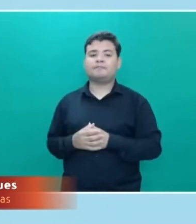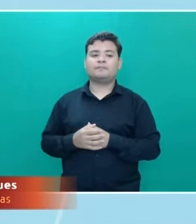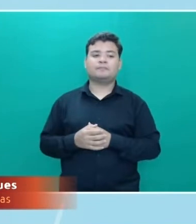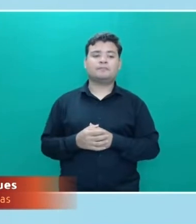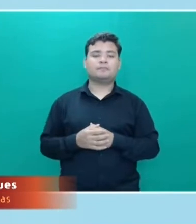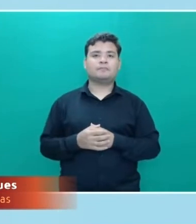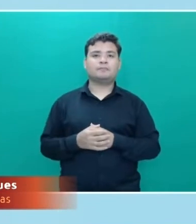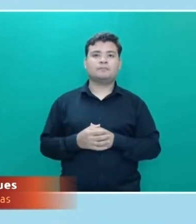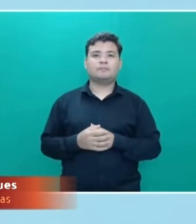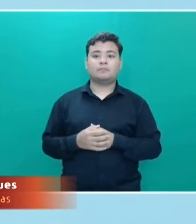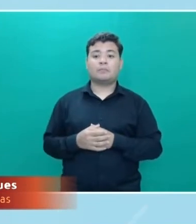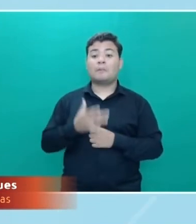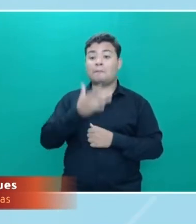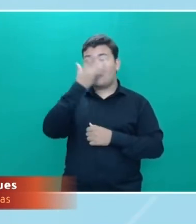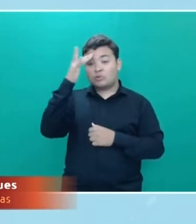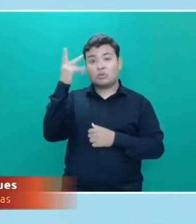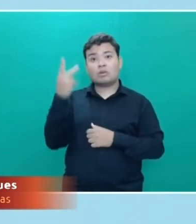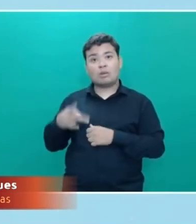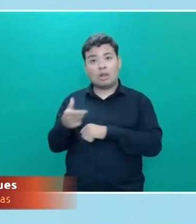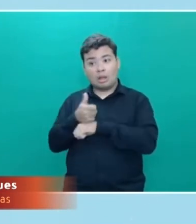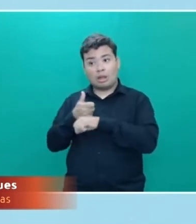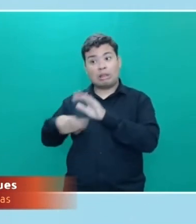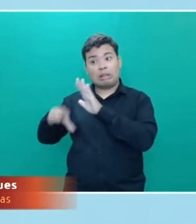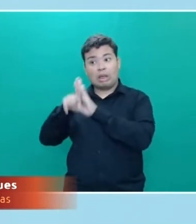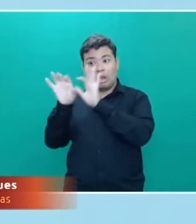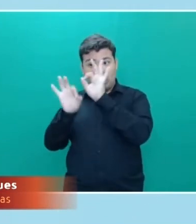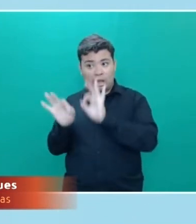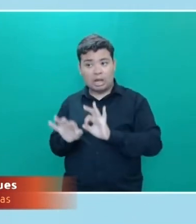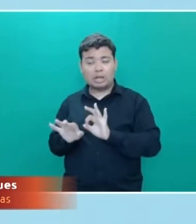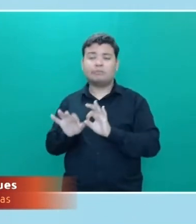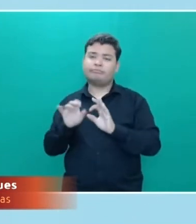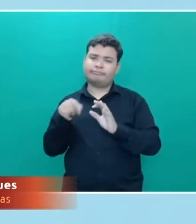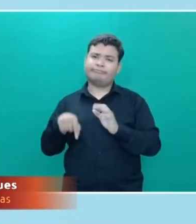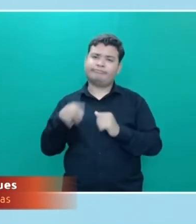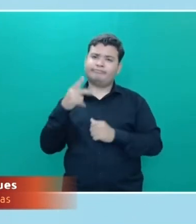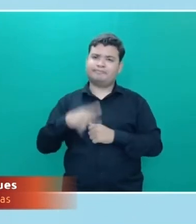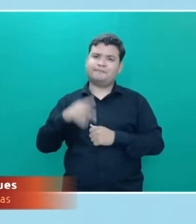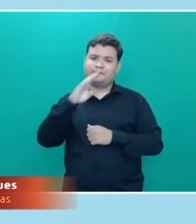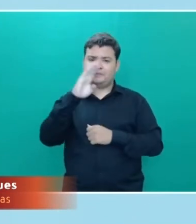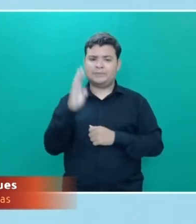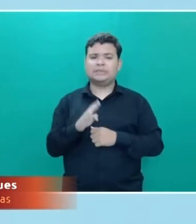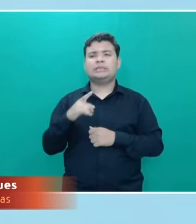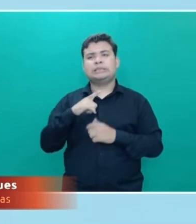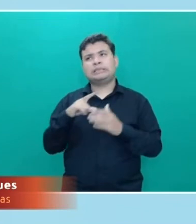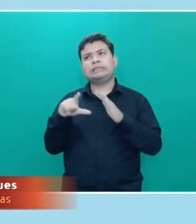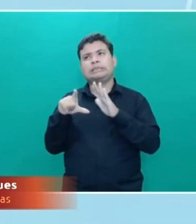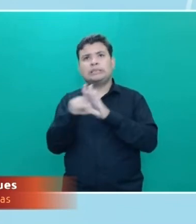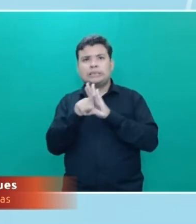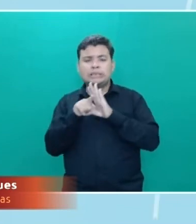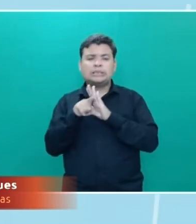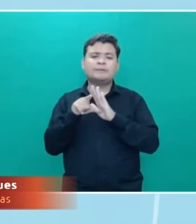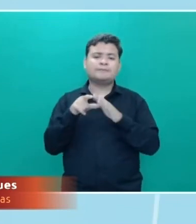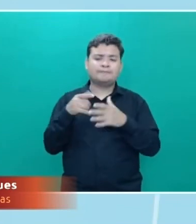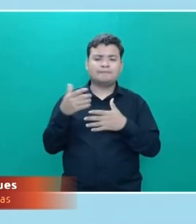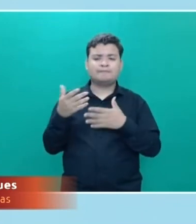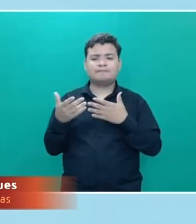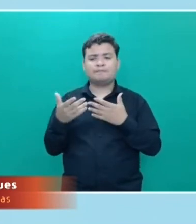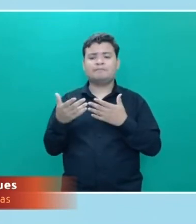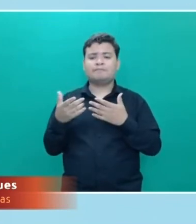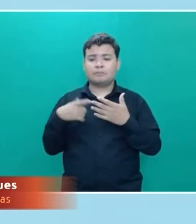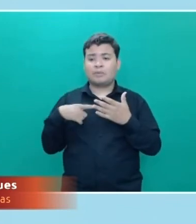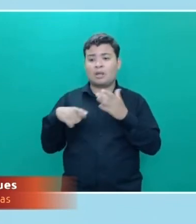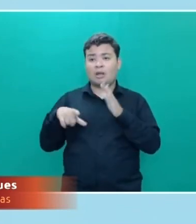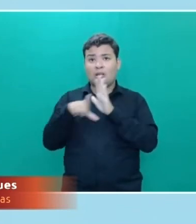eles, o Brasil, ele tem uma, ele tem uma legislação, se eu for colocar seu ordenamento jurídico brasileiro, ele é muito grande, ele é muito